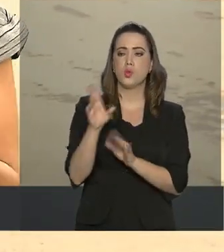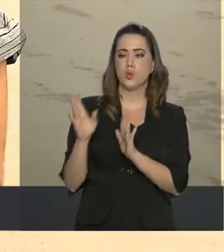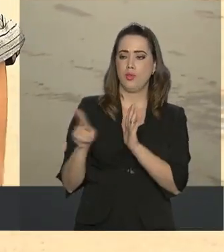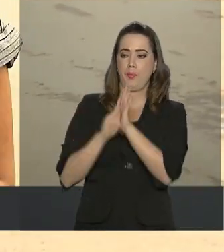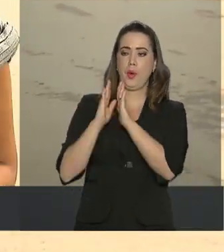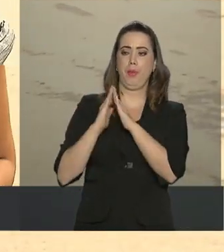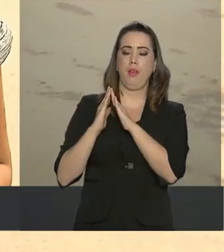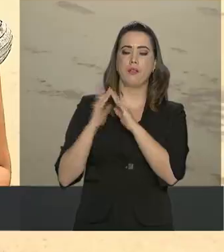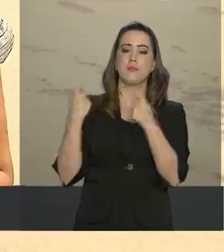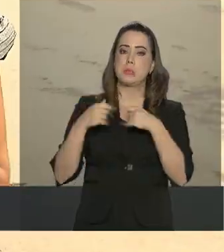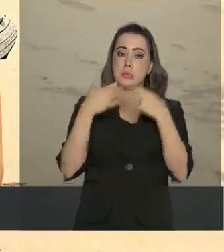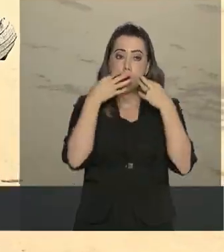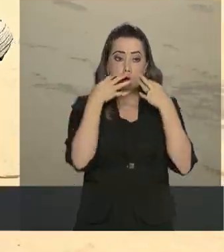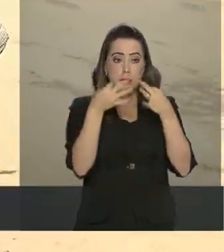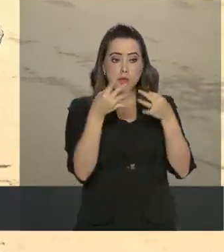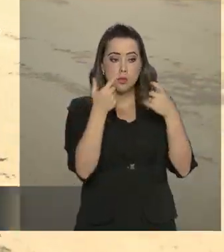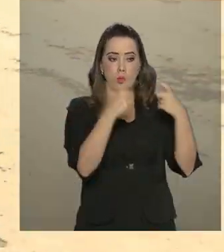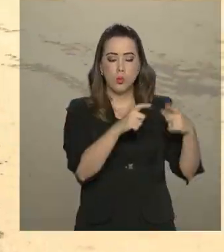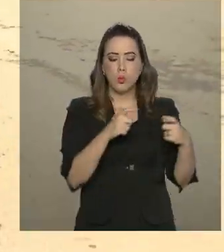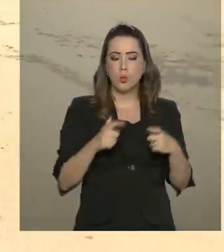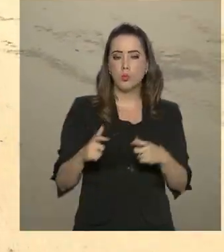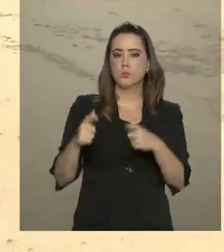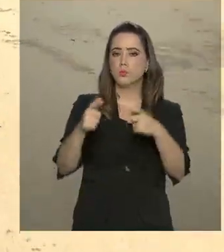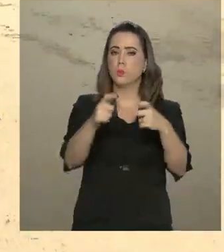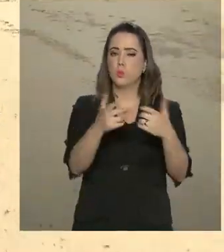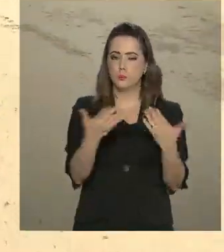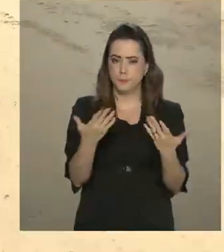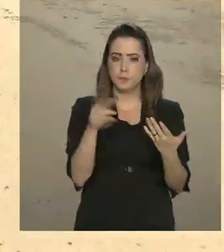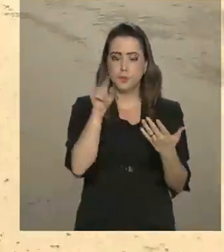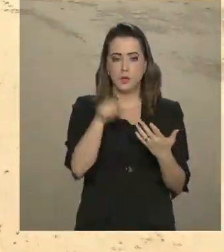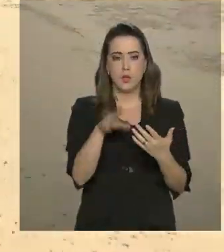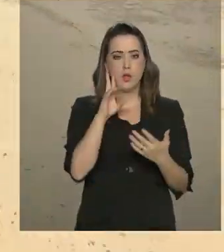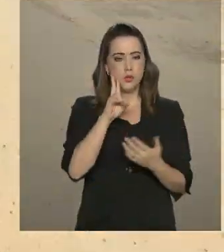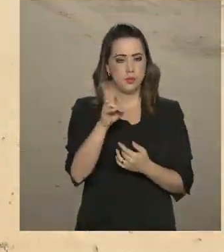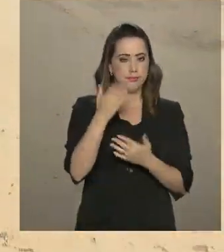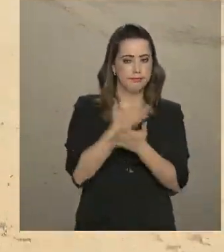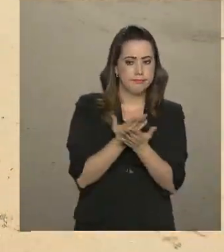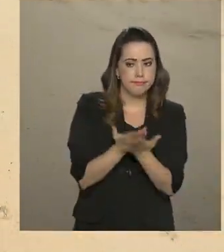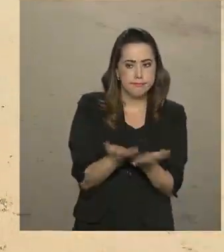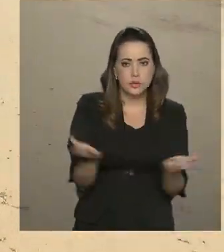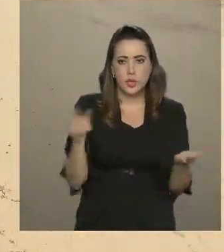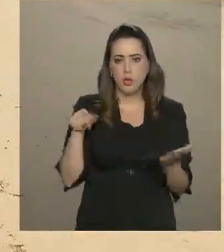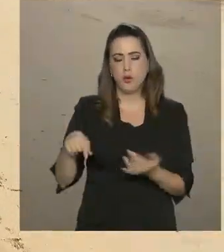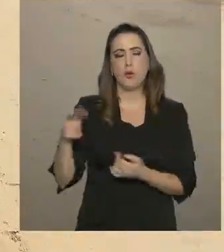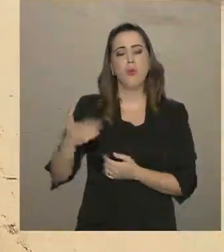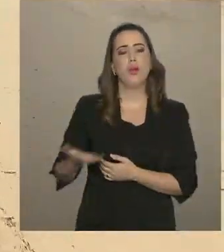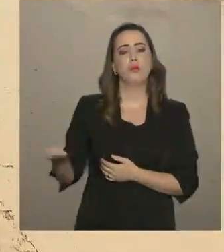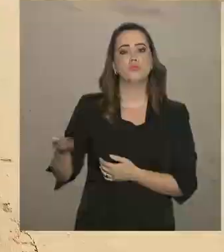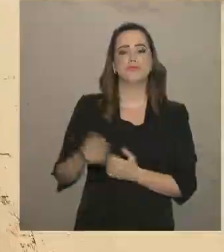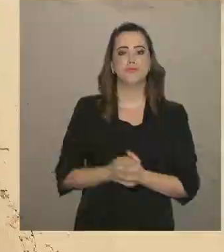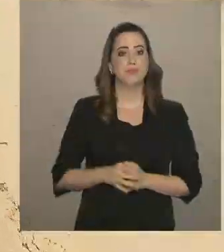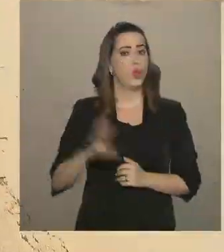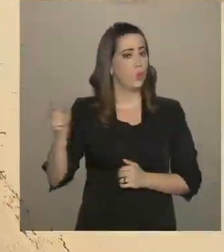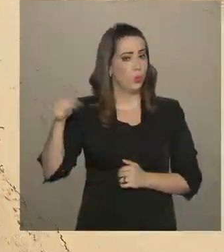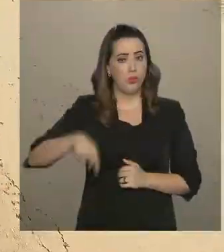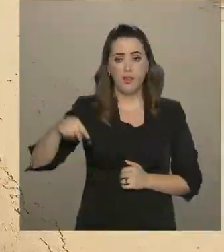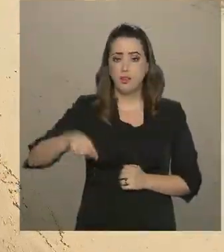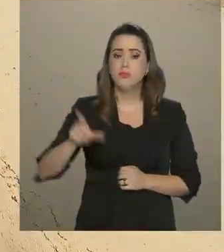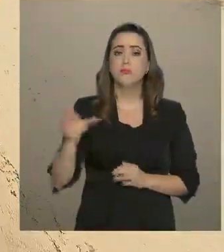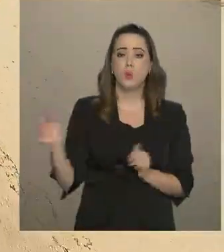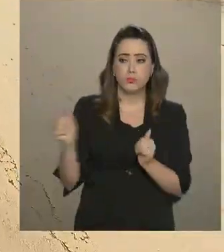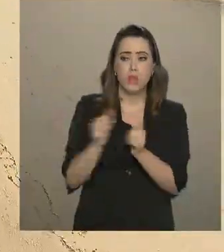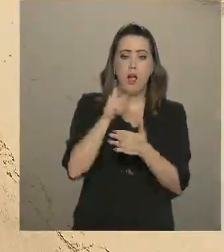casa. É preciso prestar bastante atenção nas áreas comuns. Dá só uma olhada nessa calçada aqui. Tudo o que tem aqui